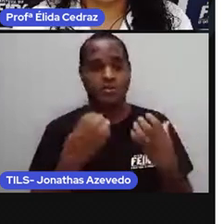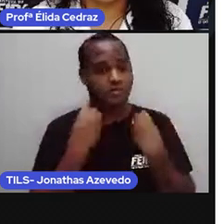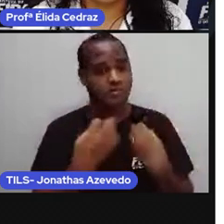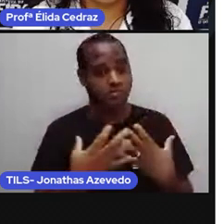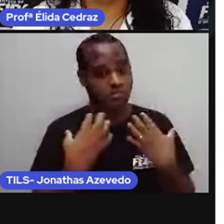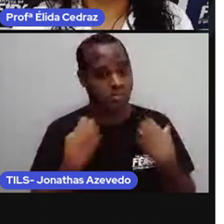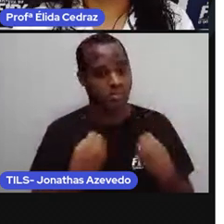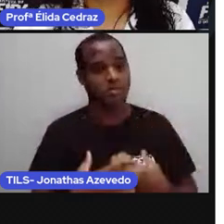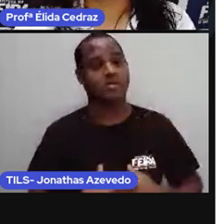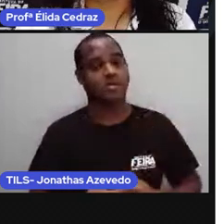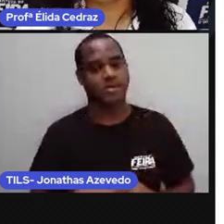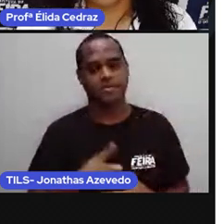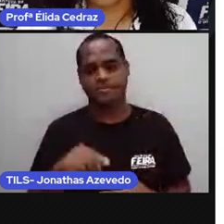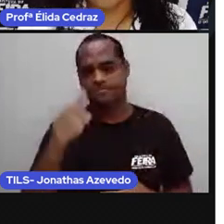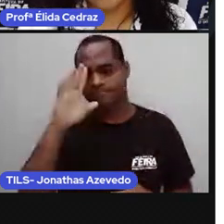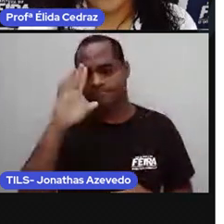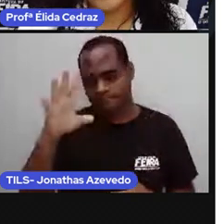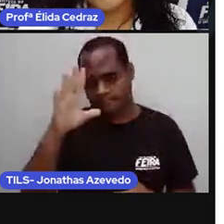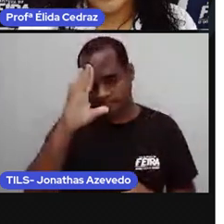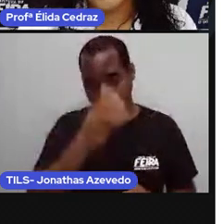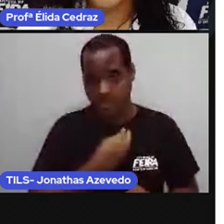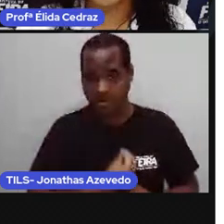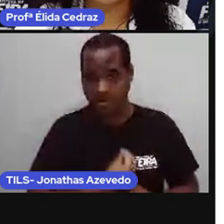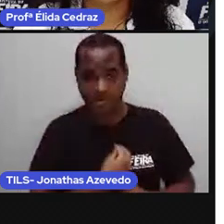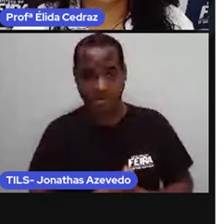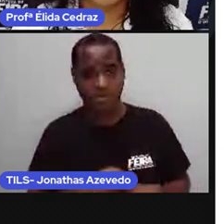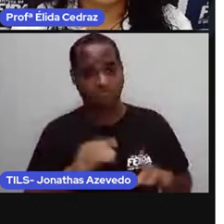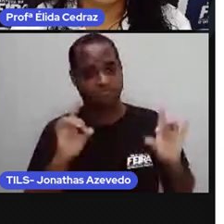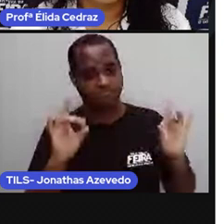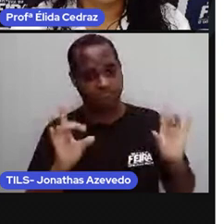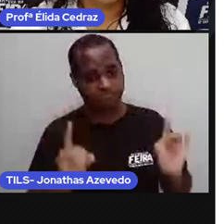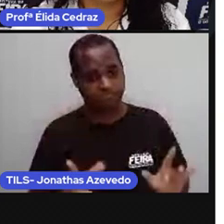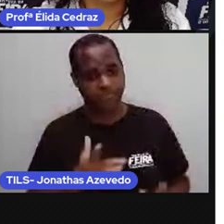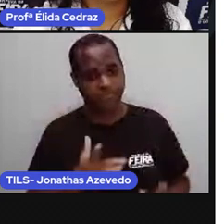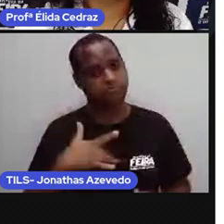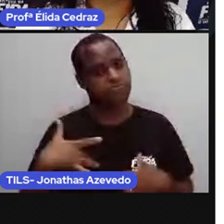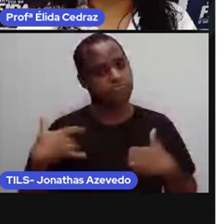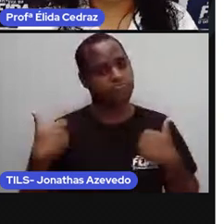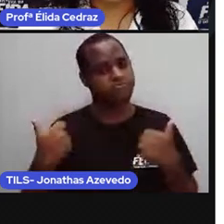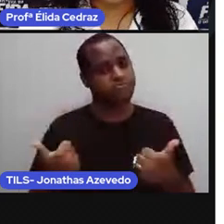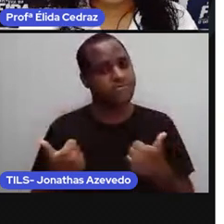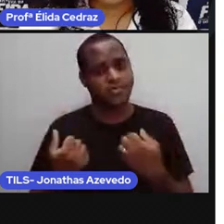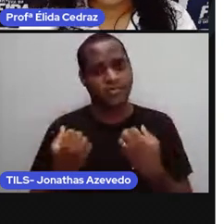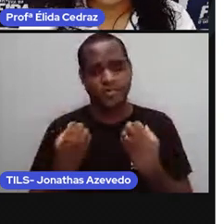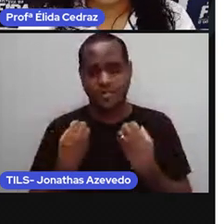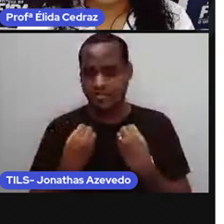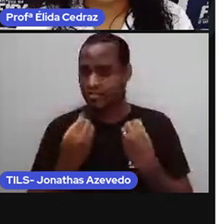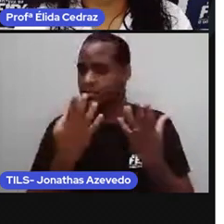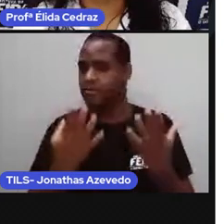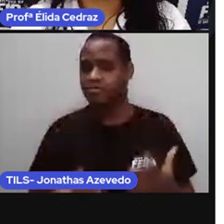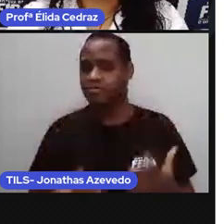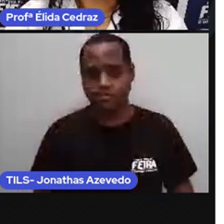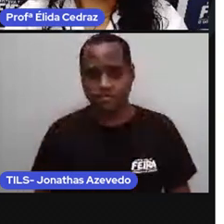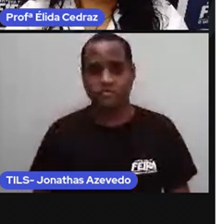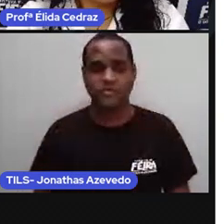mercado de trabalho e com uma boa qualidade e uma expectativa de vida muito melhor do que